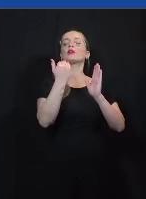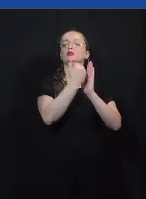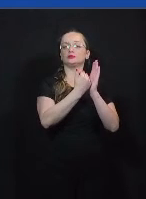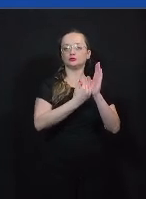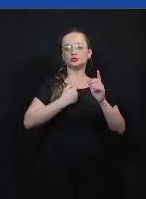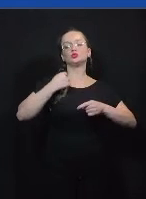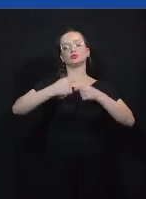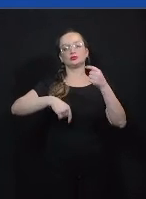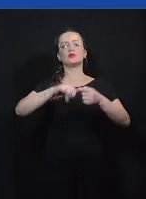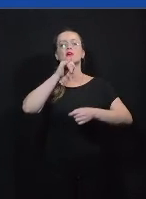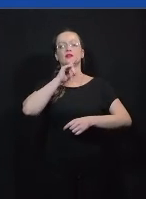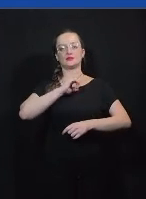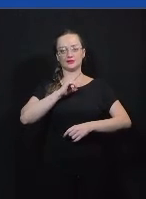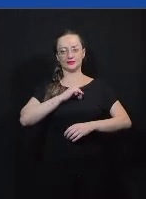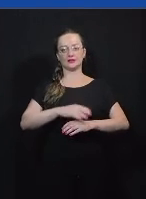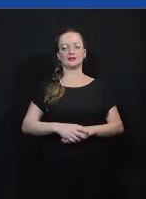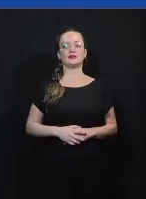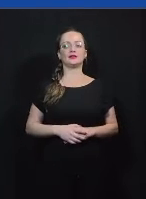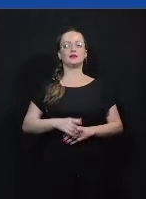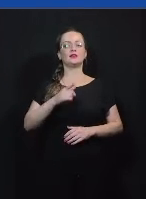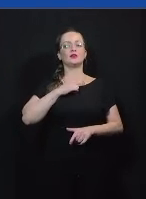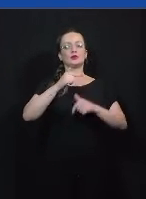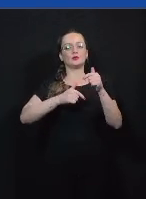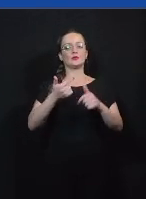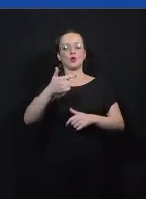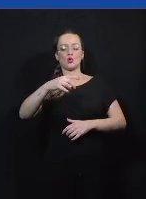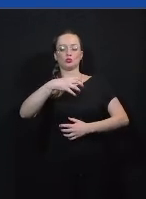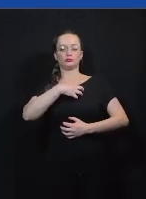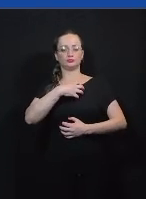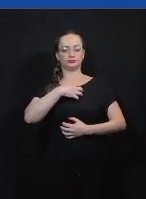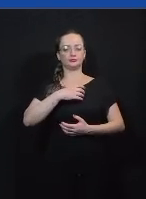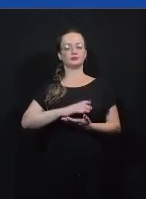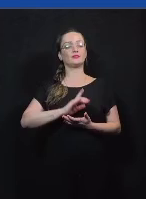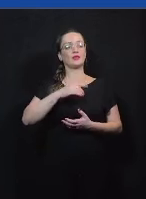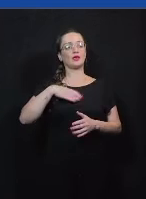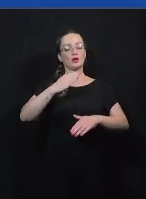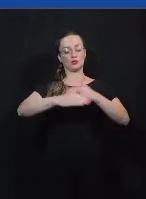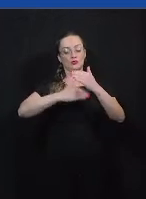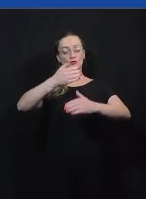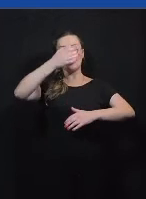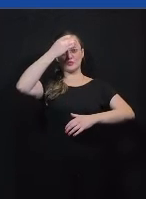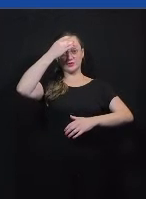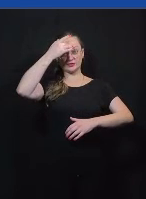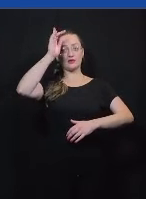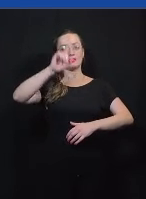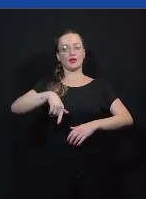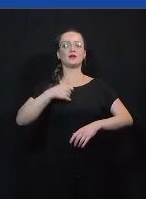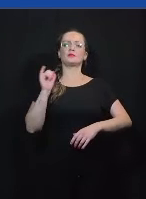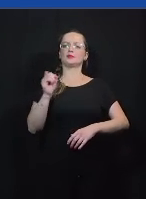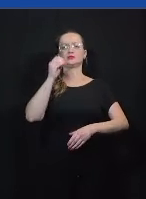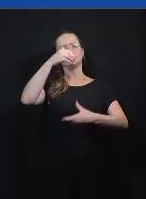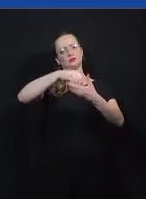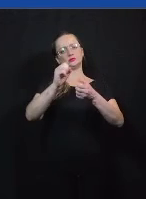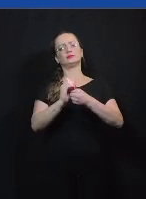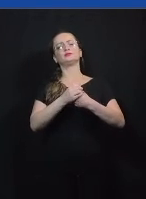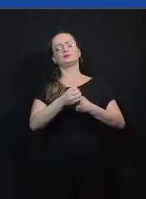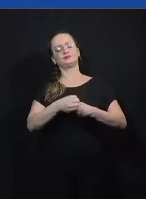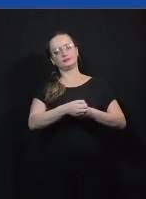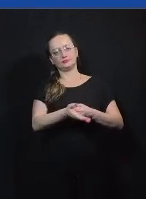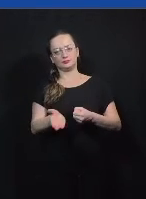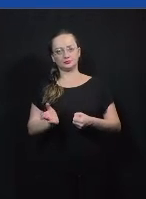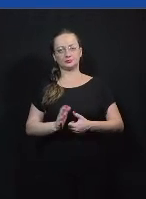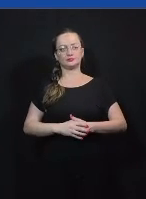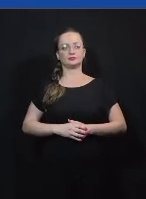ainda que pode ser explorada de outras formas geração de consenso é uma habilidade super importante na democracia porque você